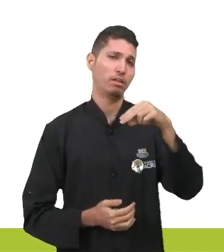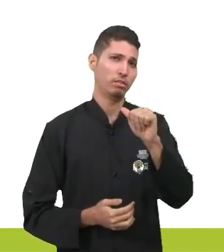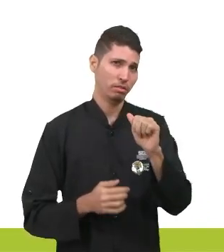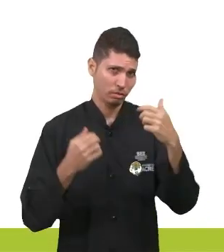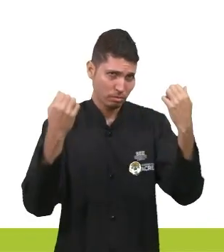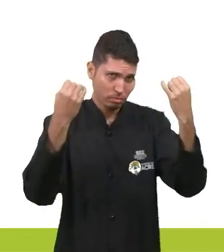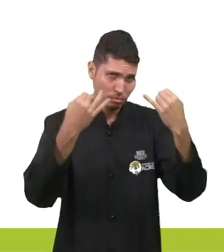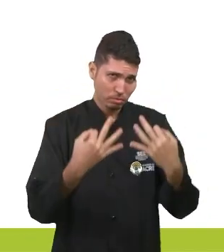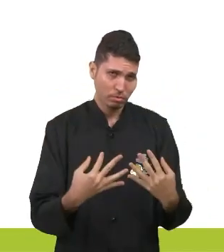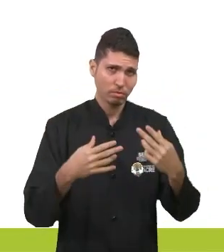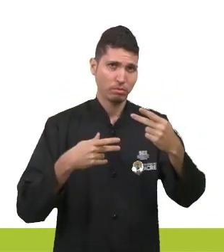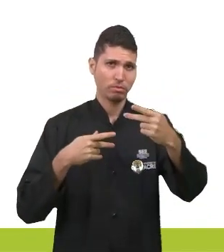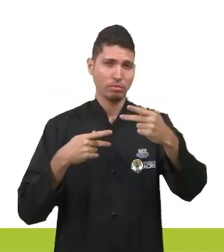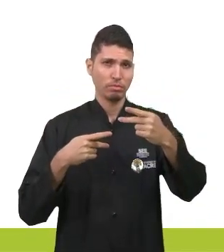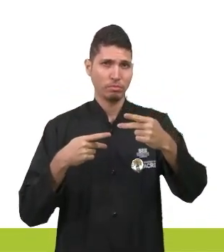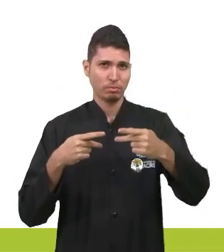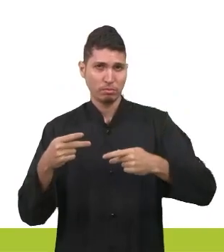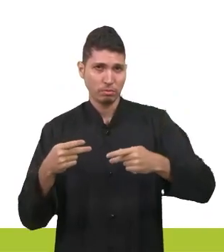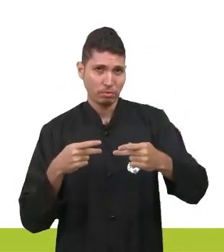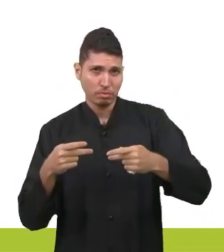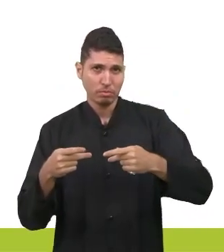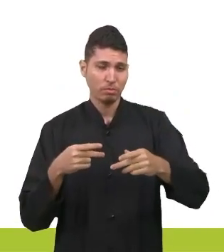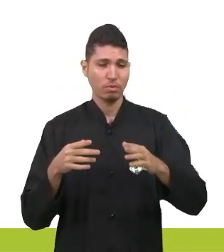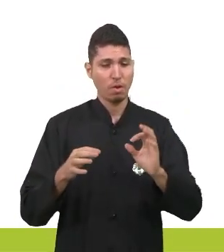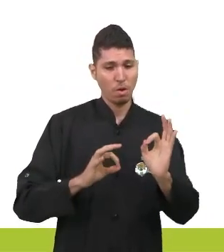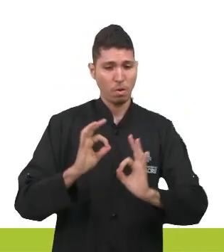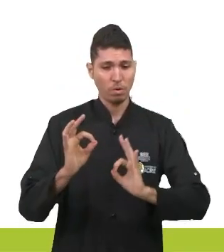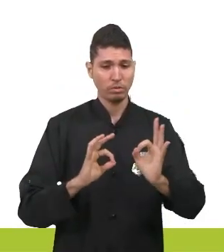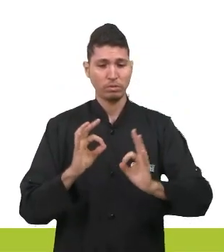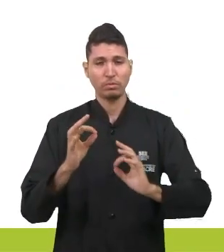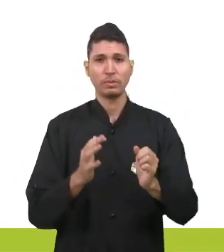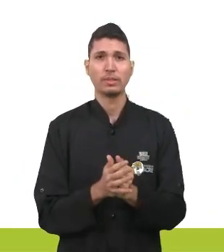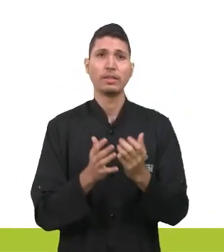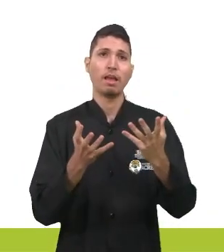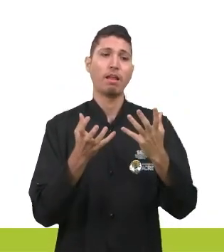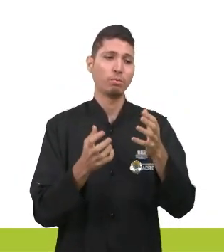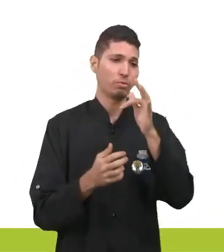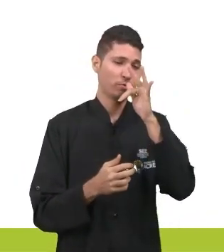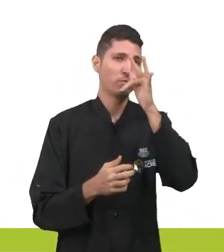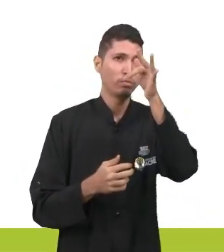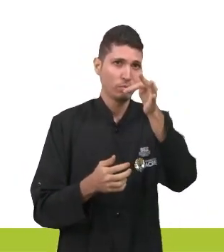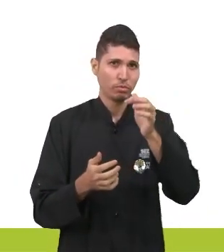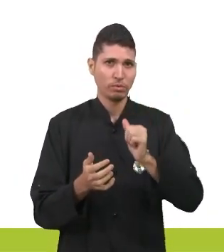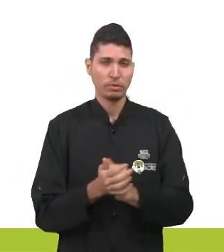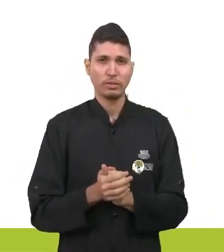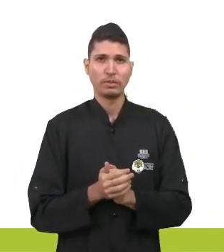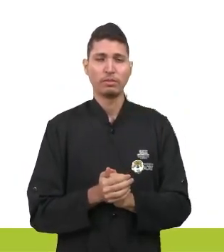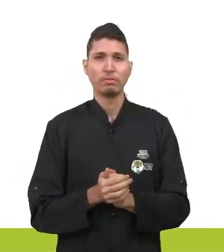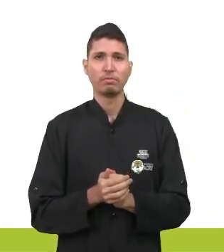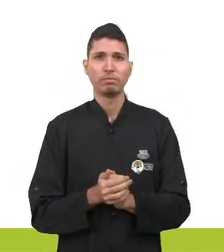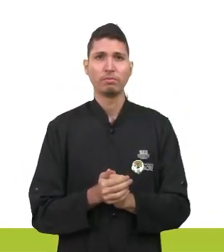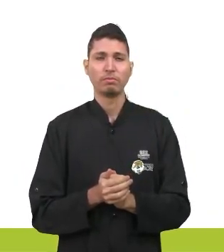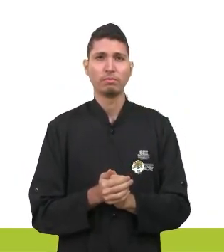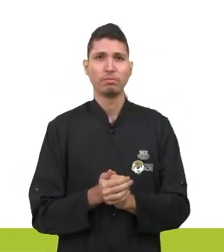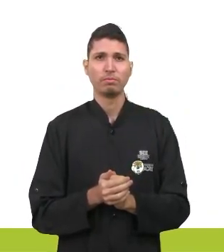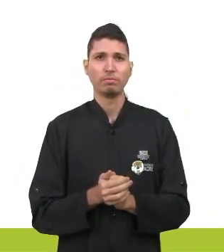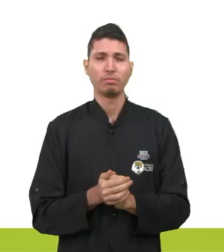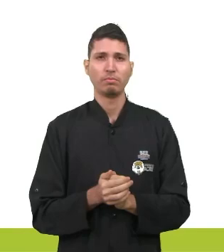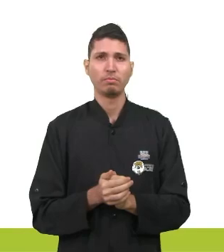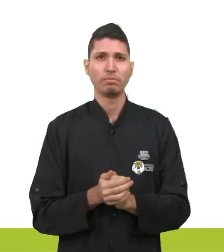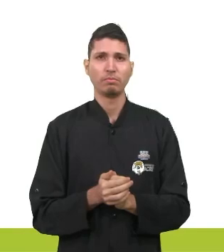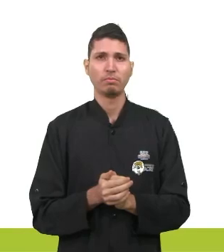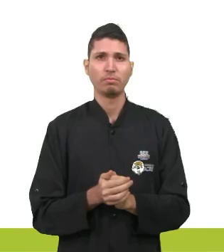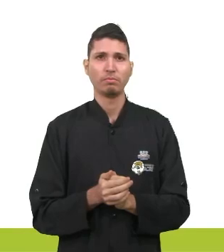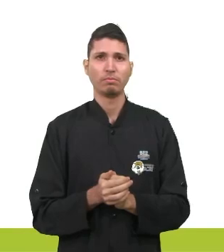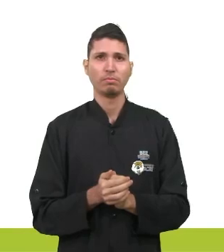projetar e delinear o que queremos para a nossa vida, né? Eles estão mais perto, né,